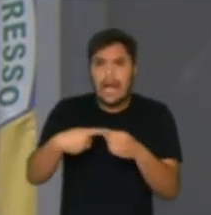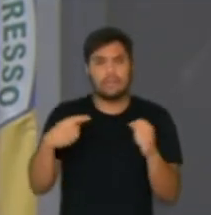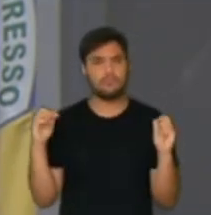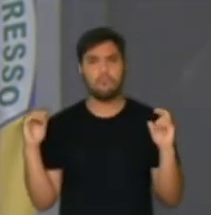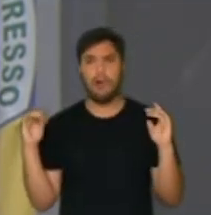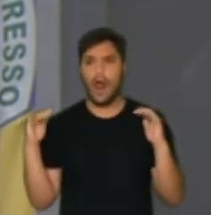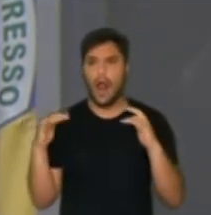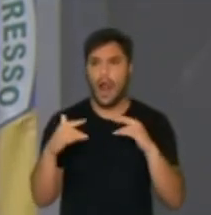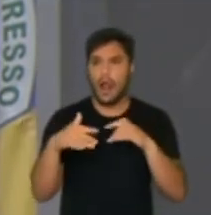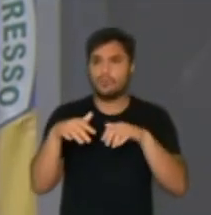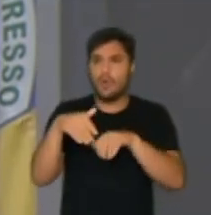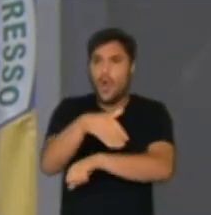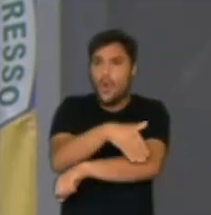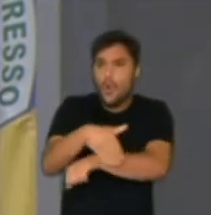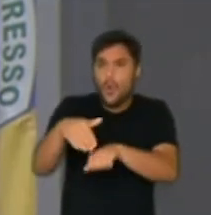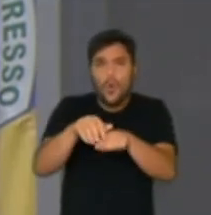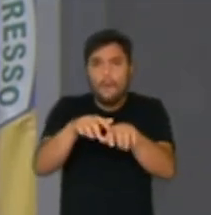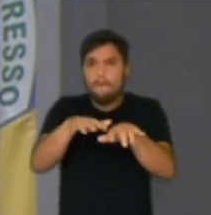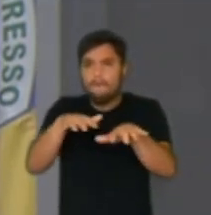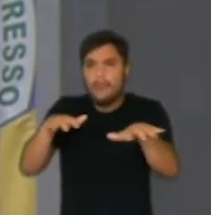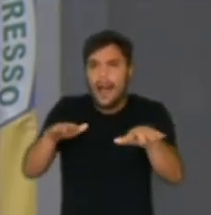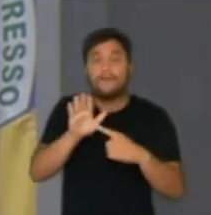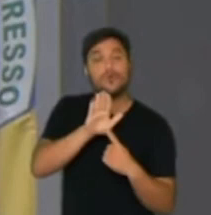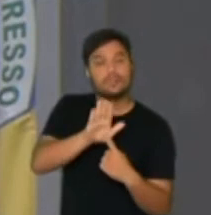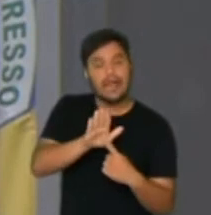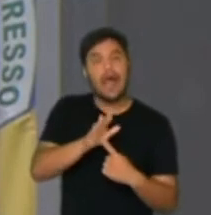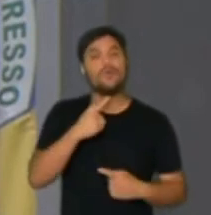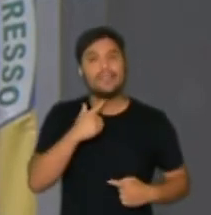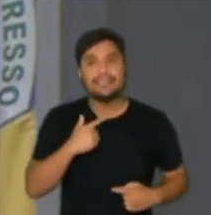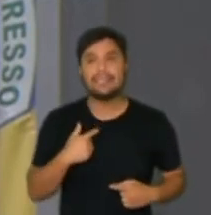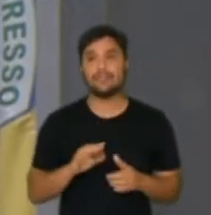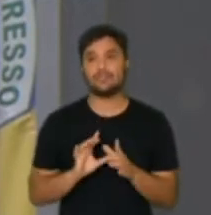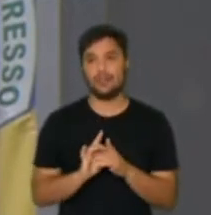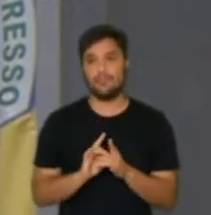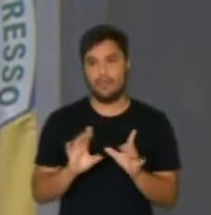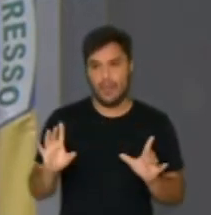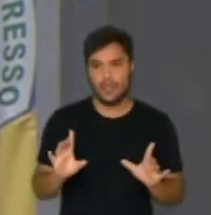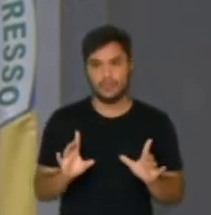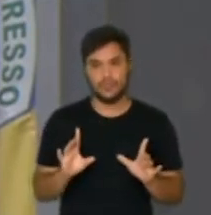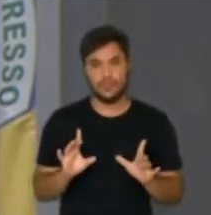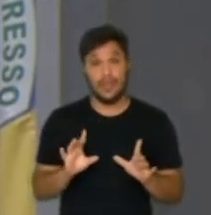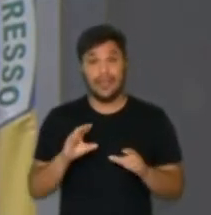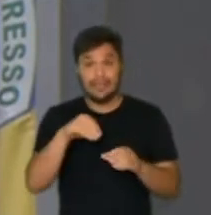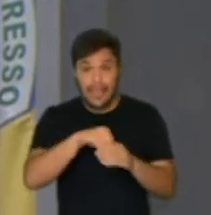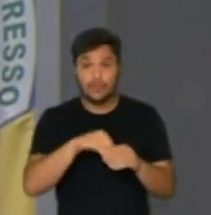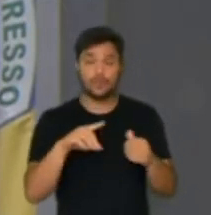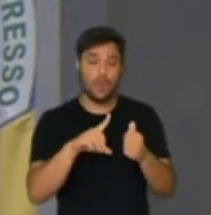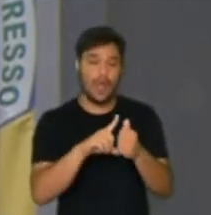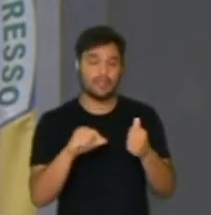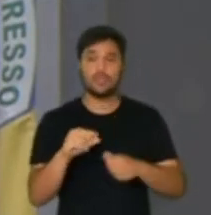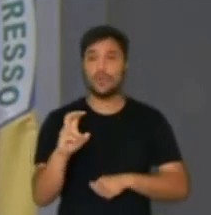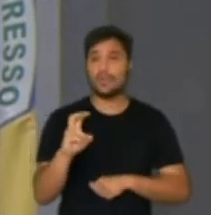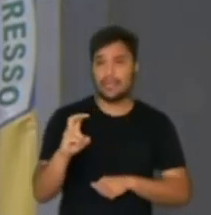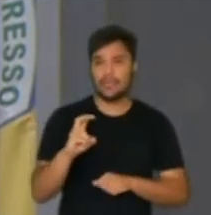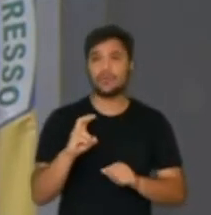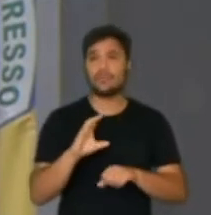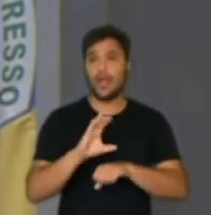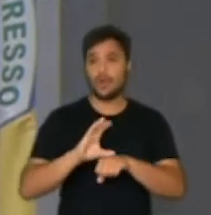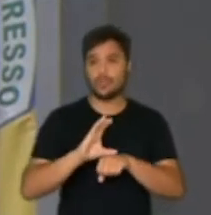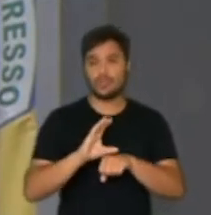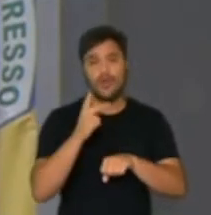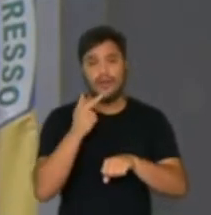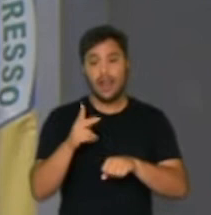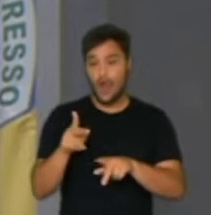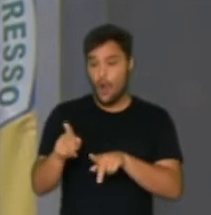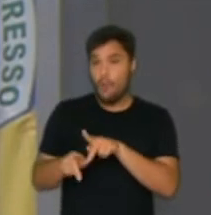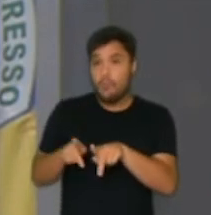para poder expressar o seu desejo por liberdade, liberdade garantida no artigo 5º da Constituição. E dizer que todo poder